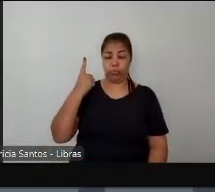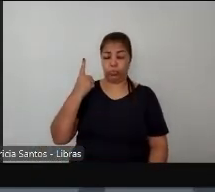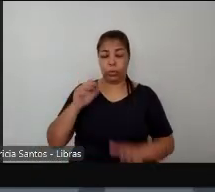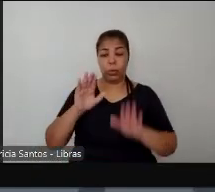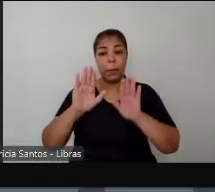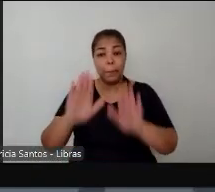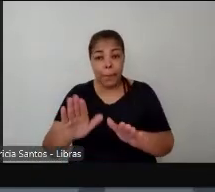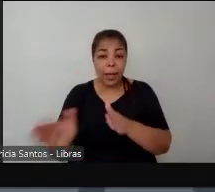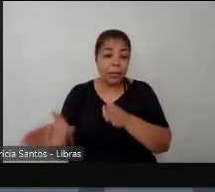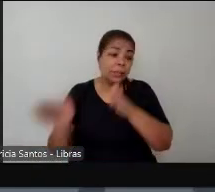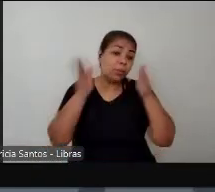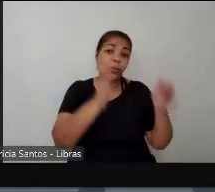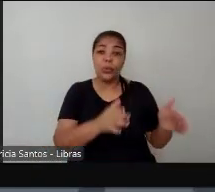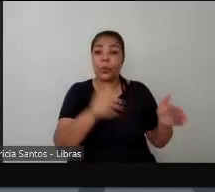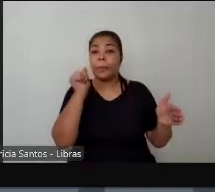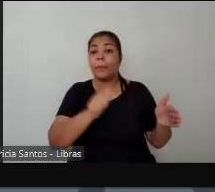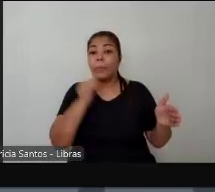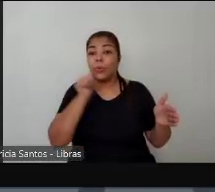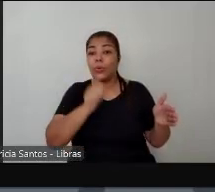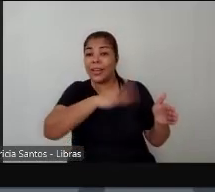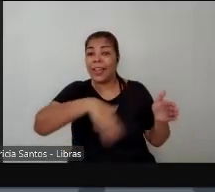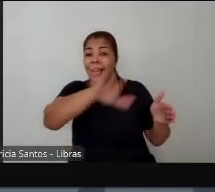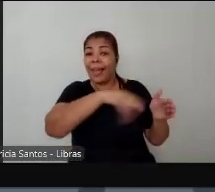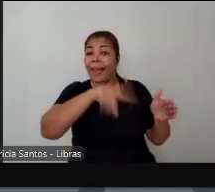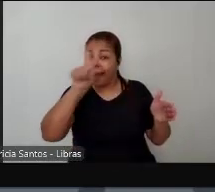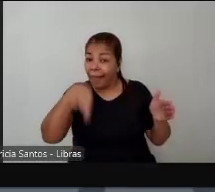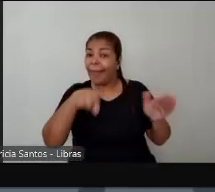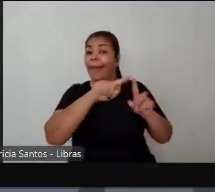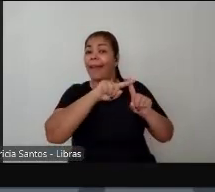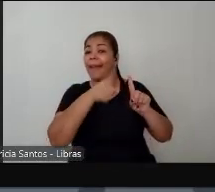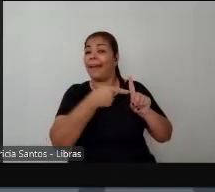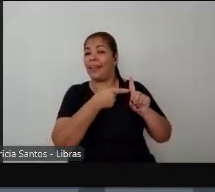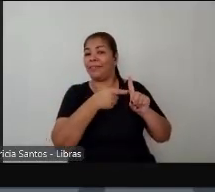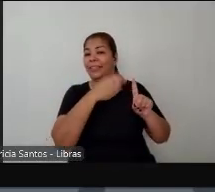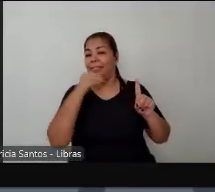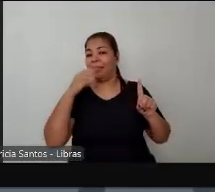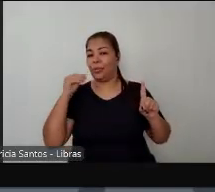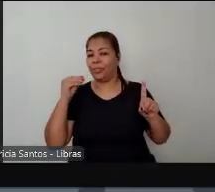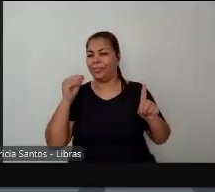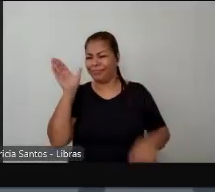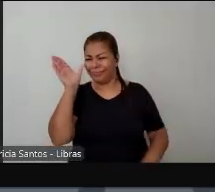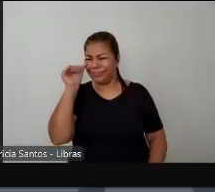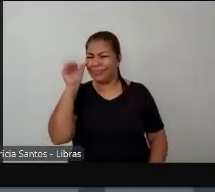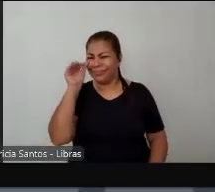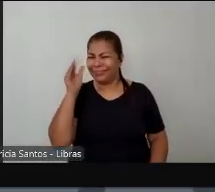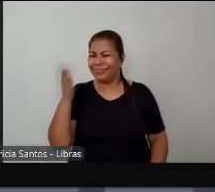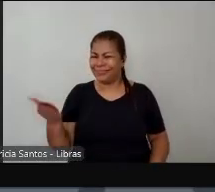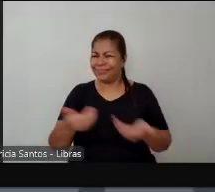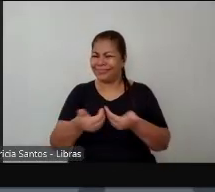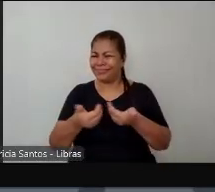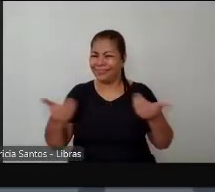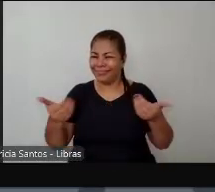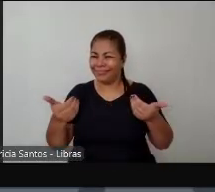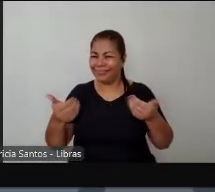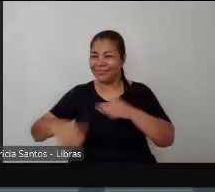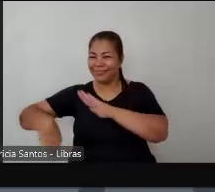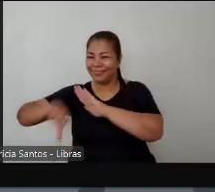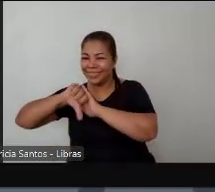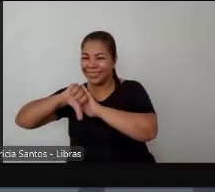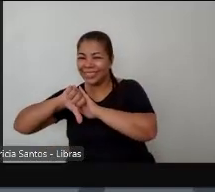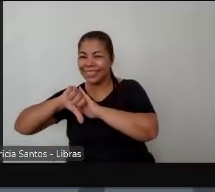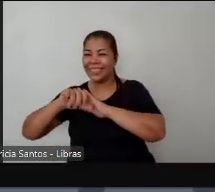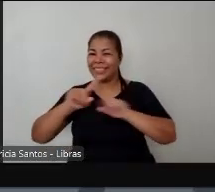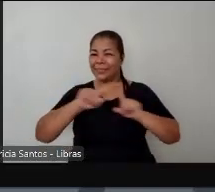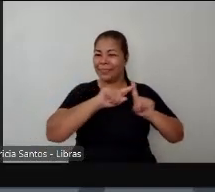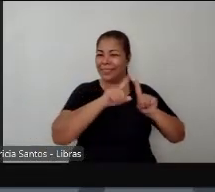o problema é a gravidez na adolescência é curioso isso né o problema social recorrente então um lado você